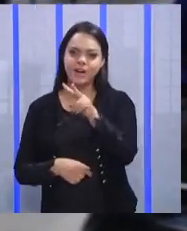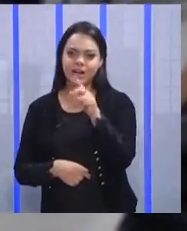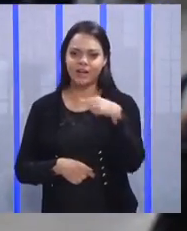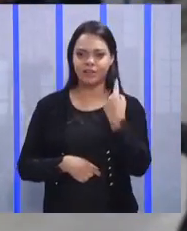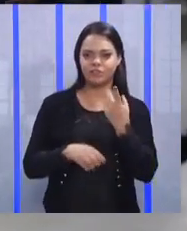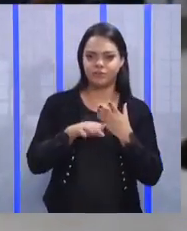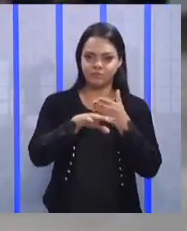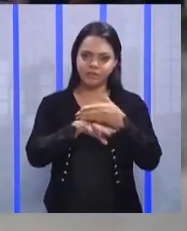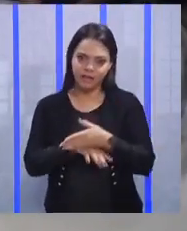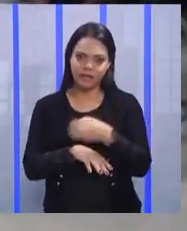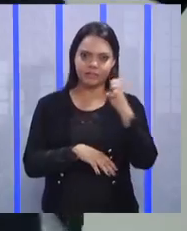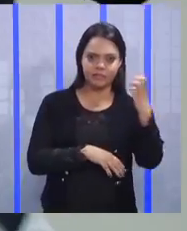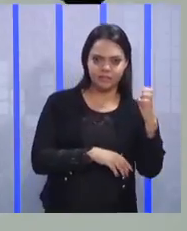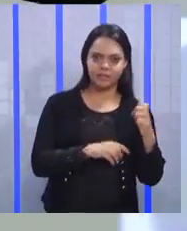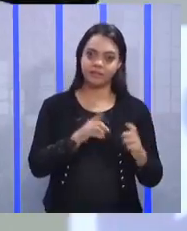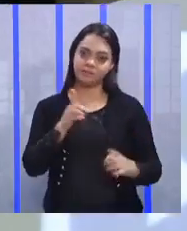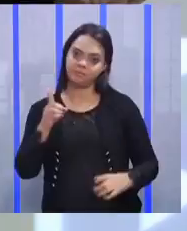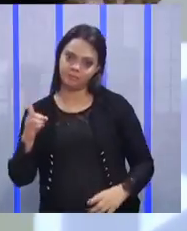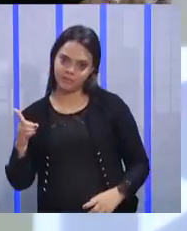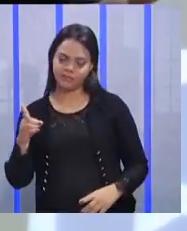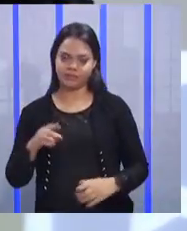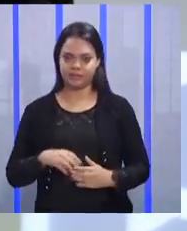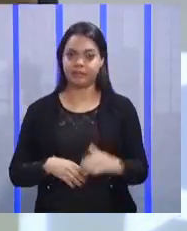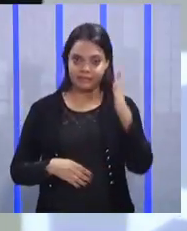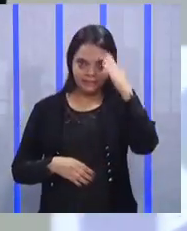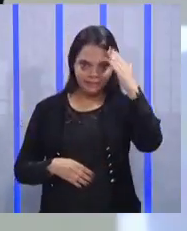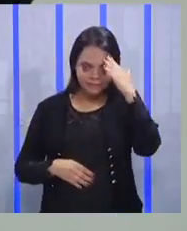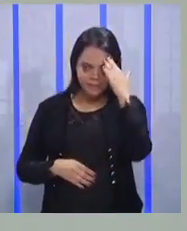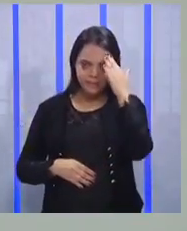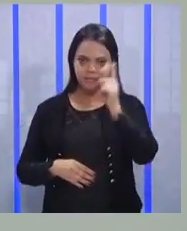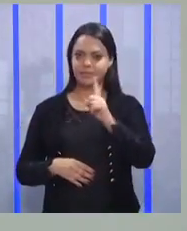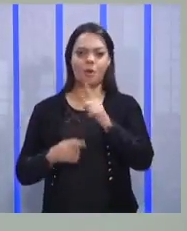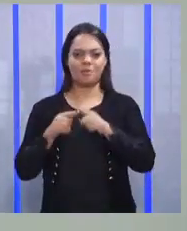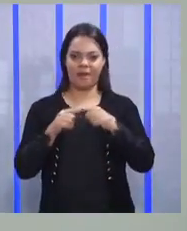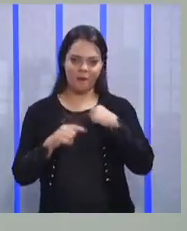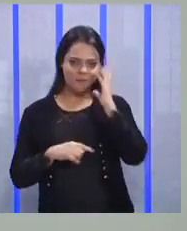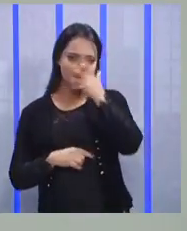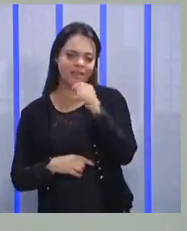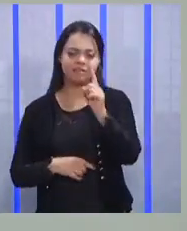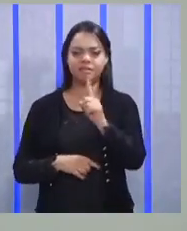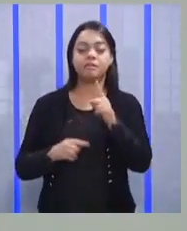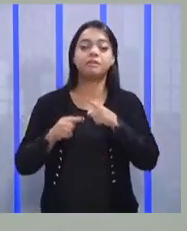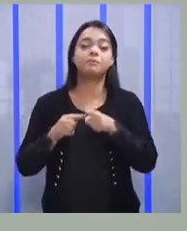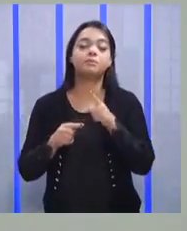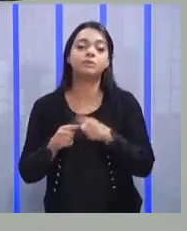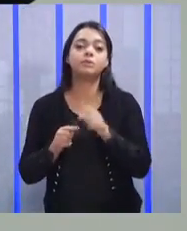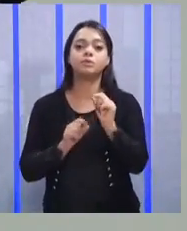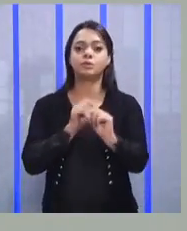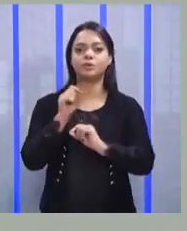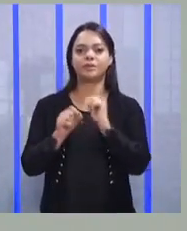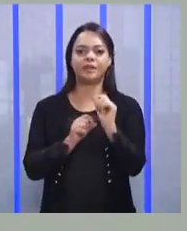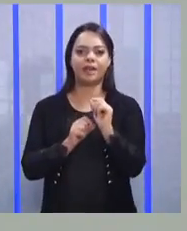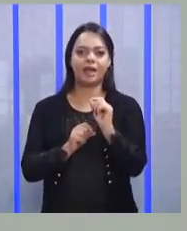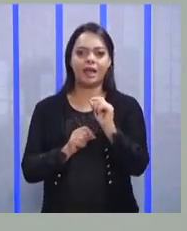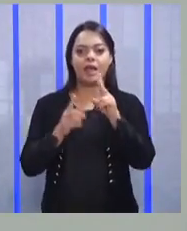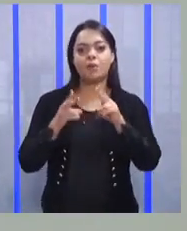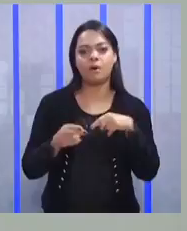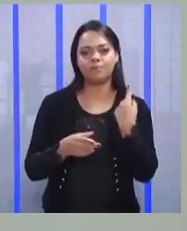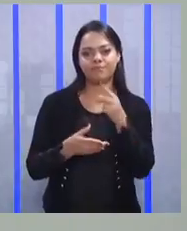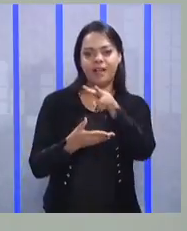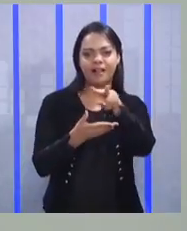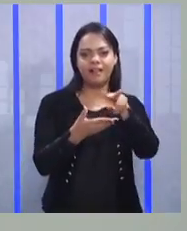entra da esquerda para a direita. Sabia? Não é porque eu sou bonito não, gente, é porque é como a gente lê.